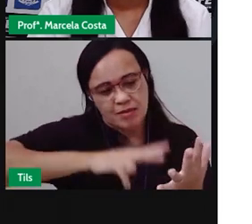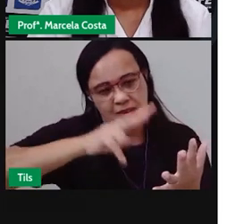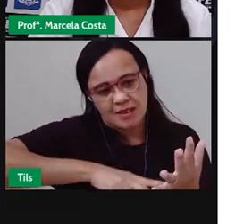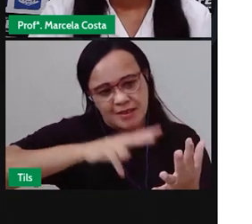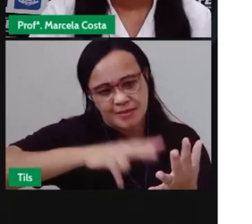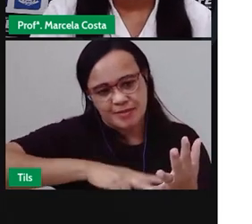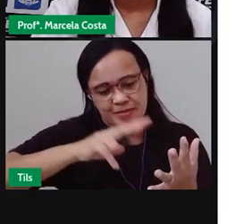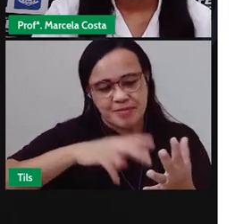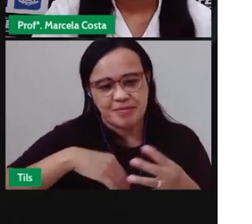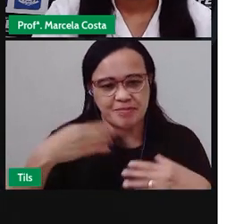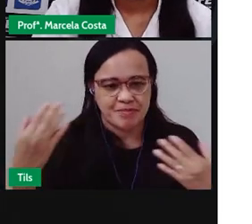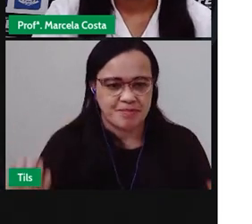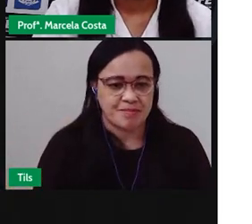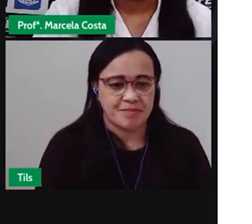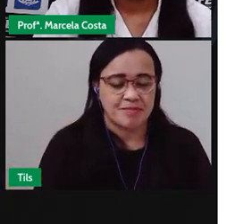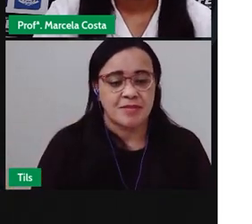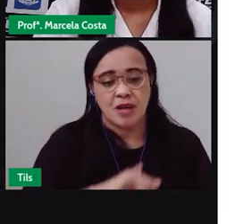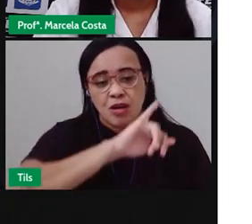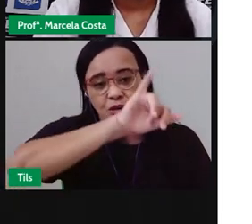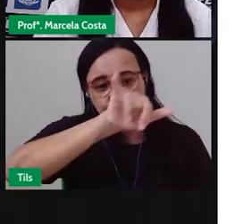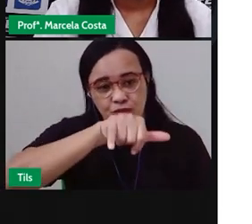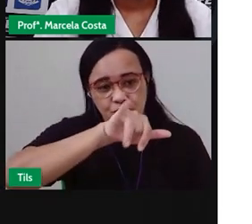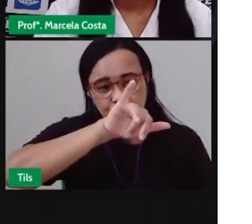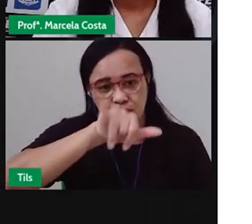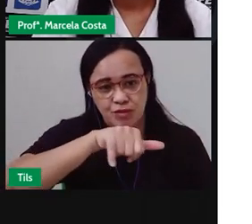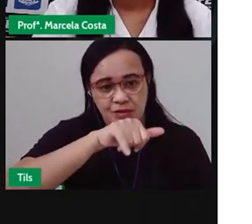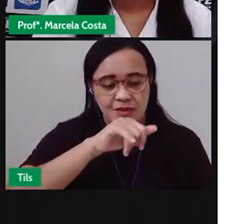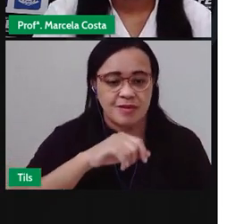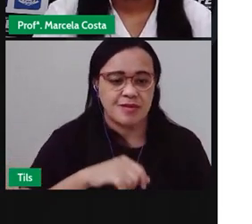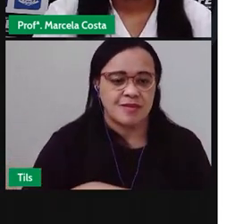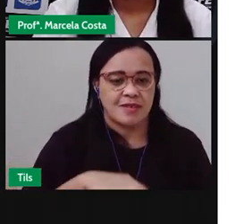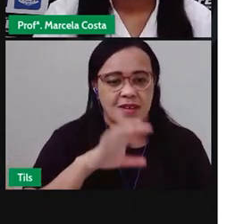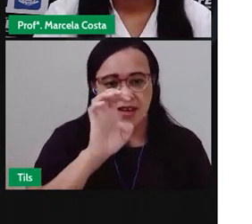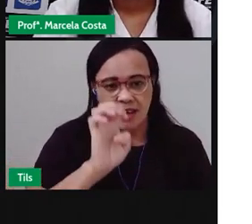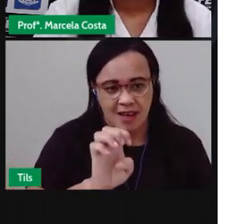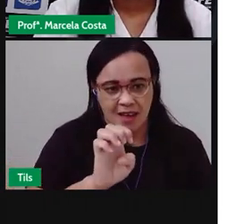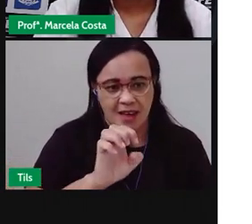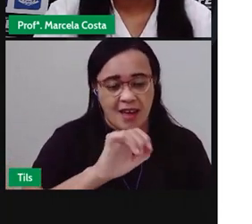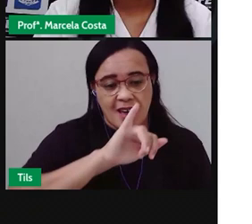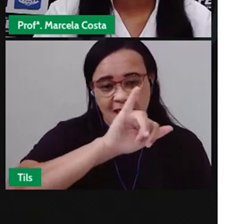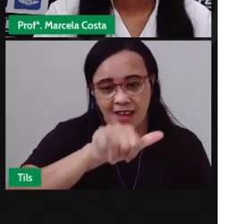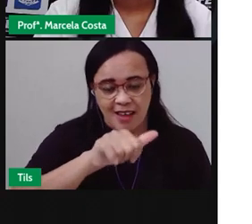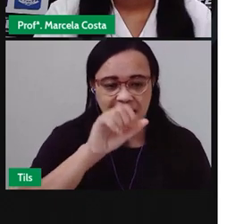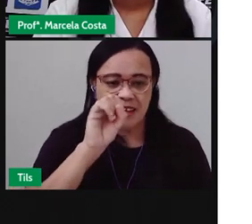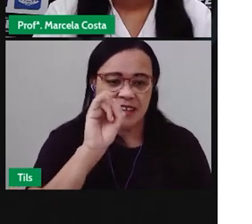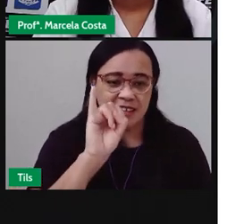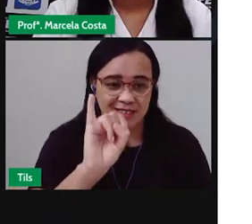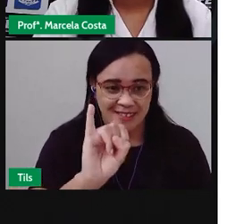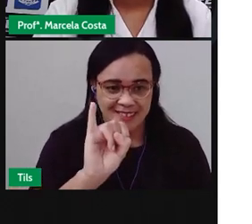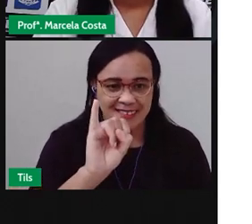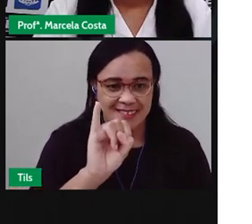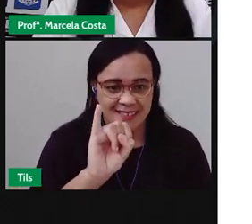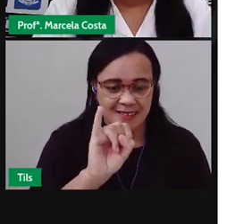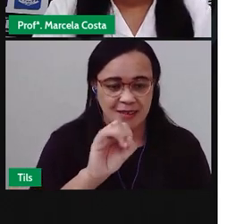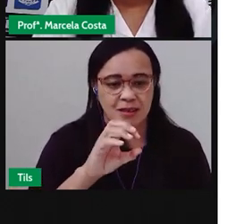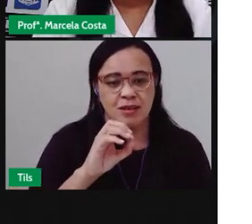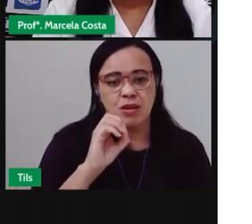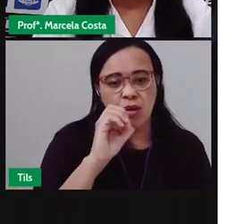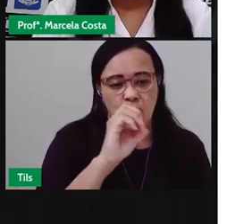O J é de O